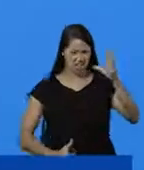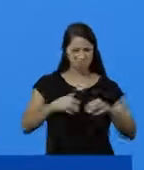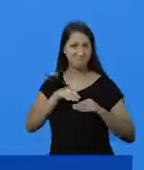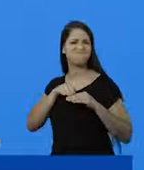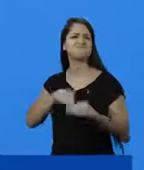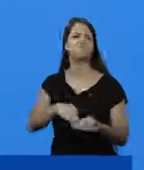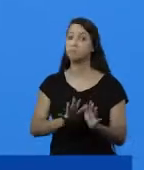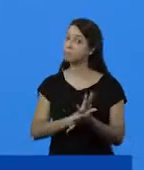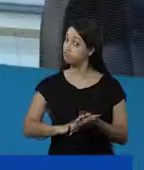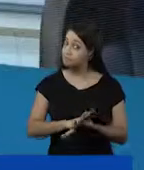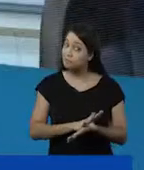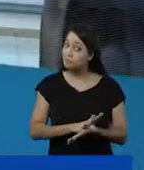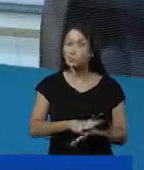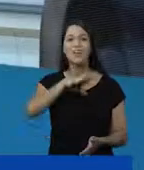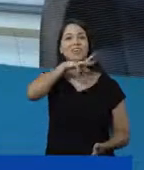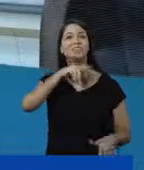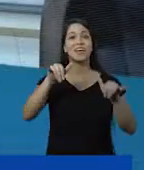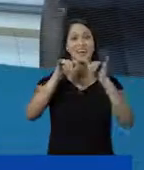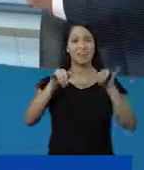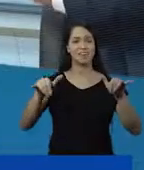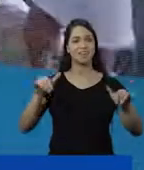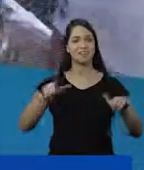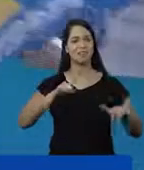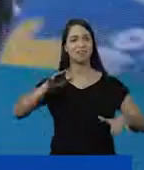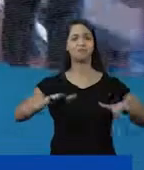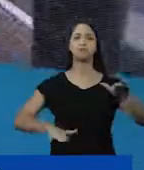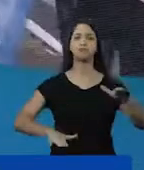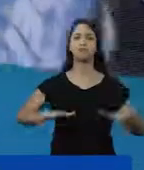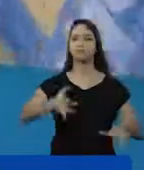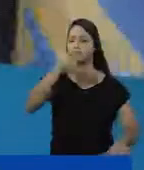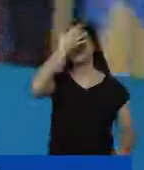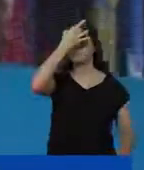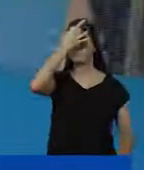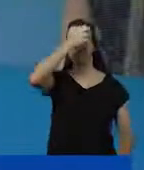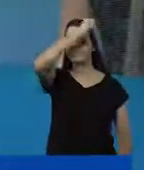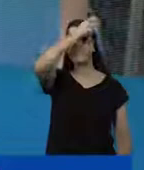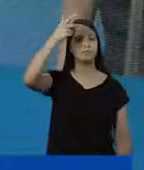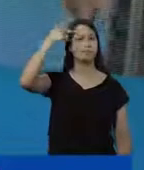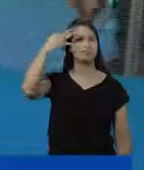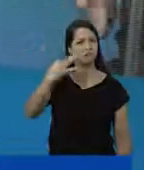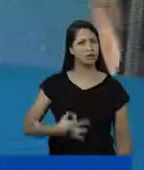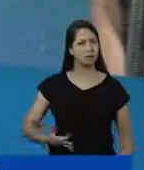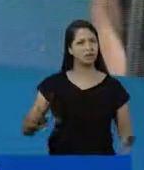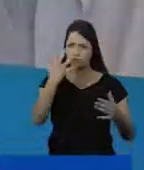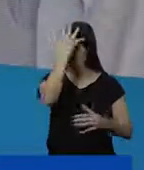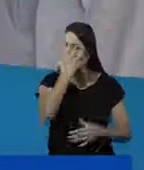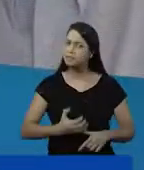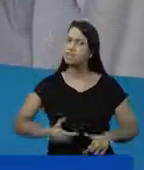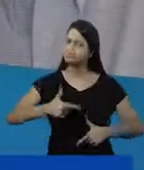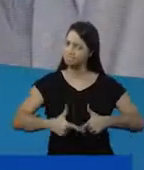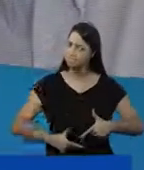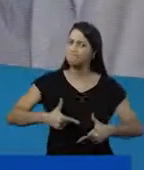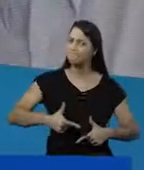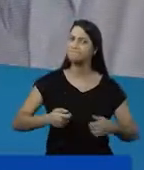agressões gratuitas. A campanha do Odelmo mostra o equilíbrio do prefeito certo para um momento difícil como esse.